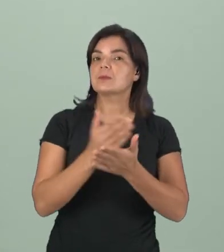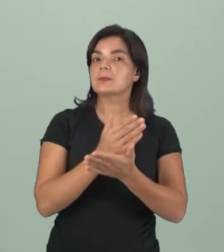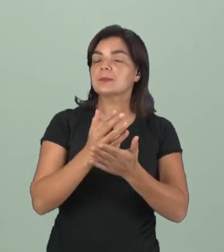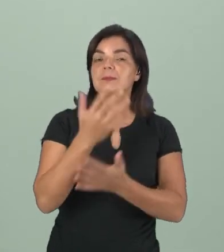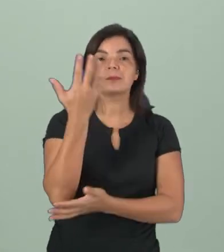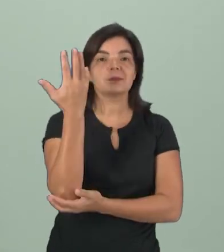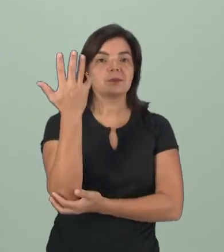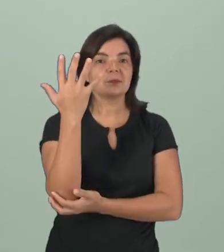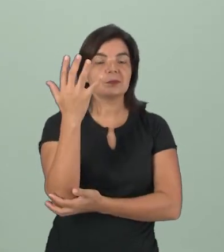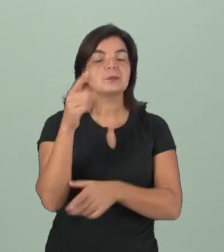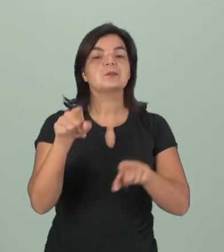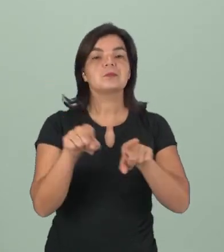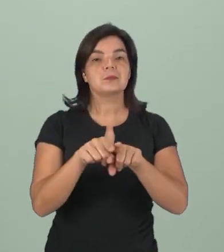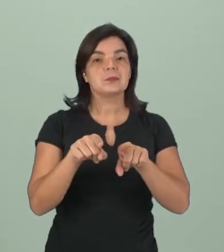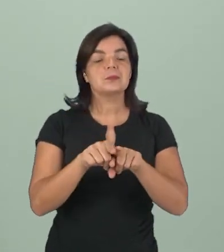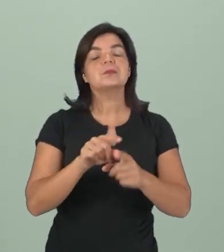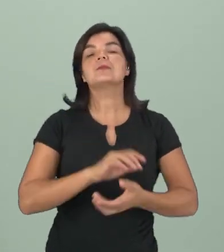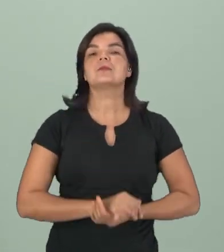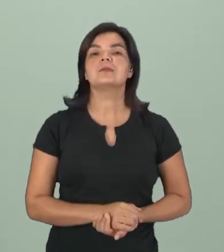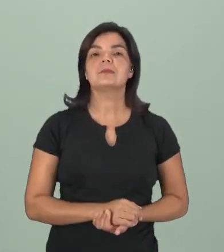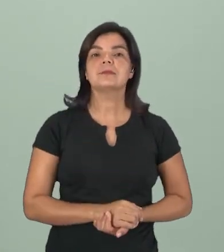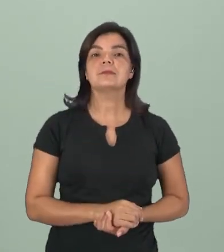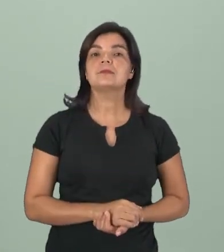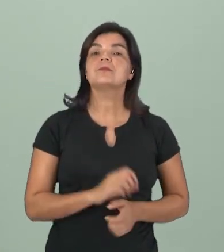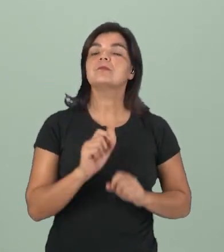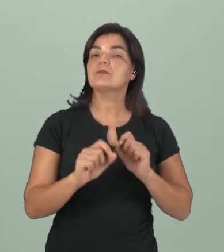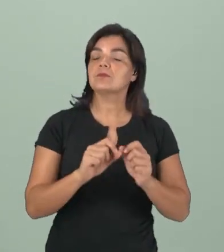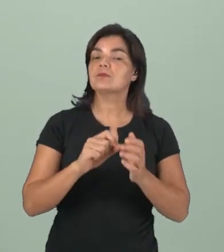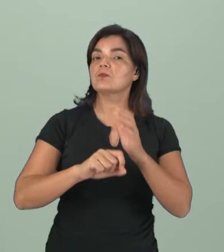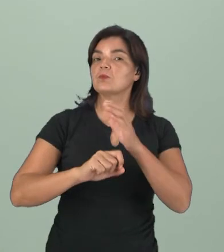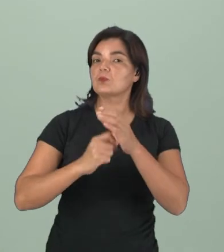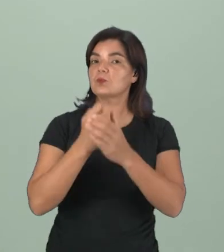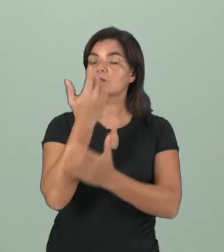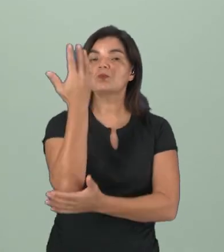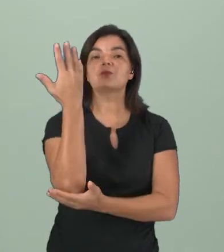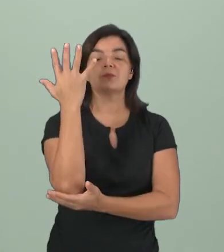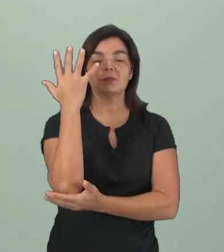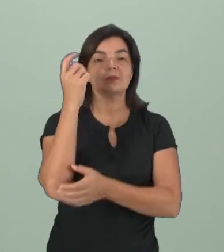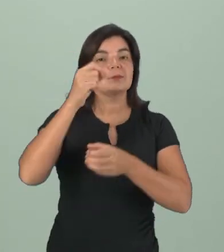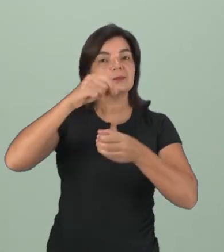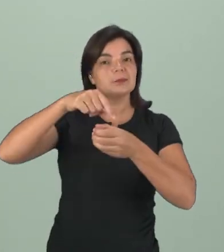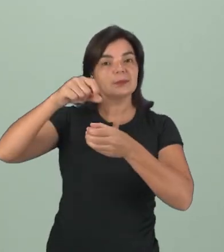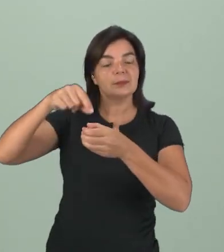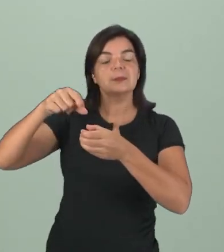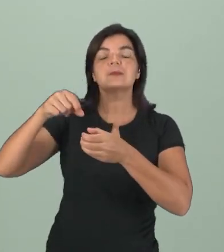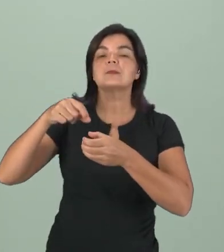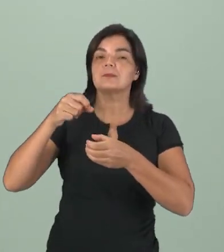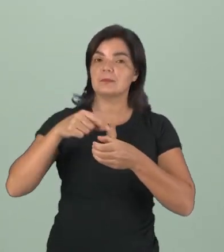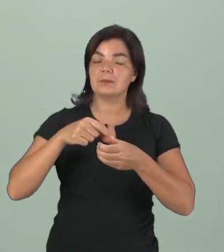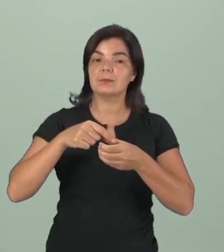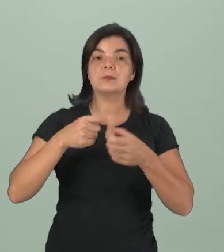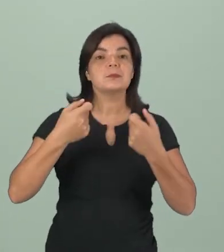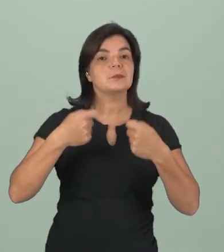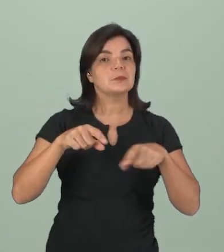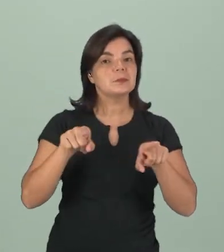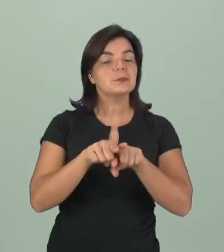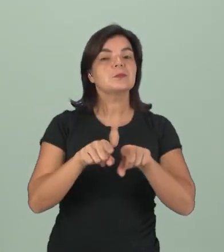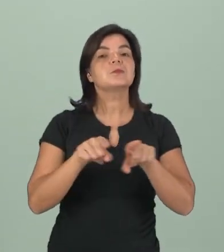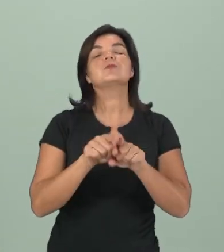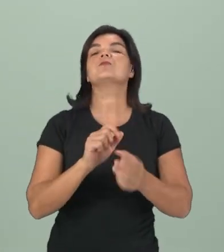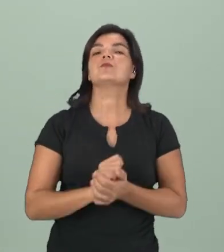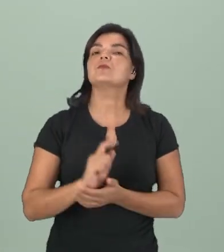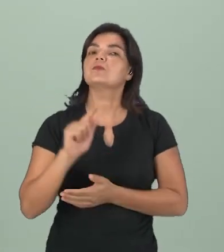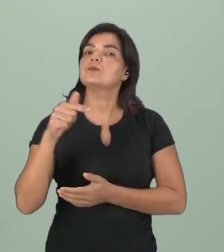plantas, algumas dessas plantas, que são plantas cultivadas, ou seja, são as plantas que nós plantamos,